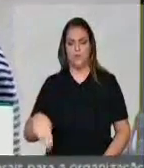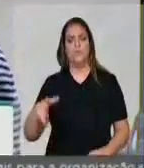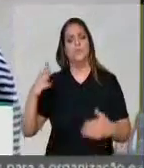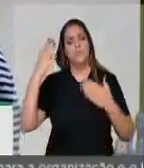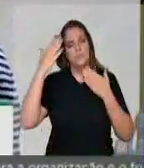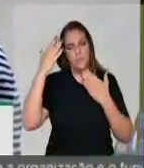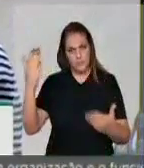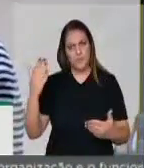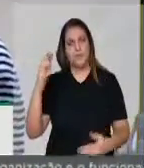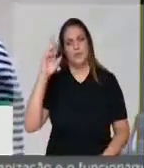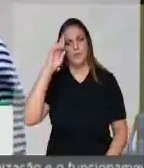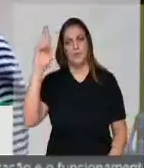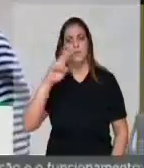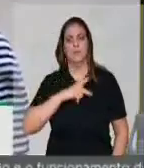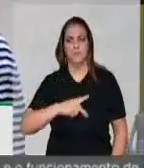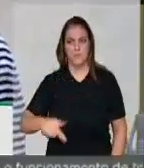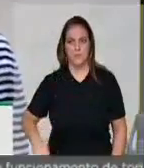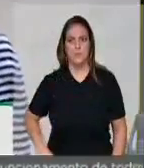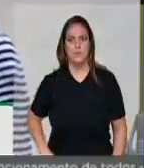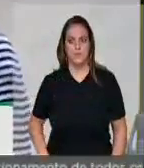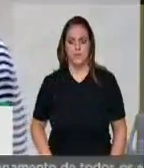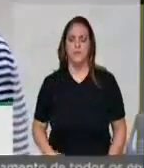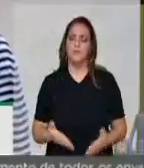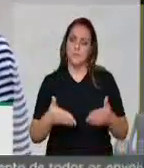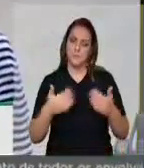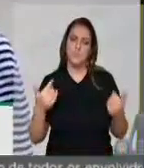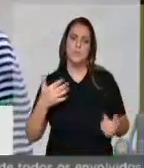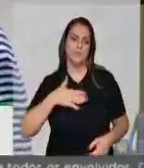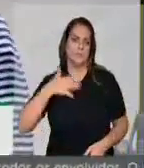obrigada, senhor presidente. E eu peço a divulgação... divulgar na voz do Brasil. Obrigado. Obrigado. Obrigado.